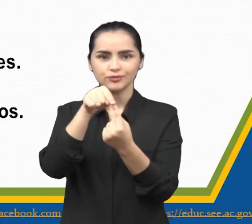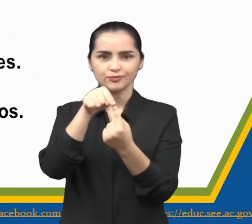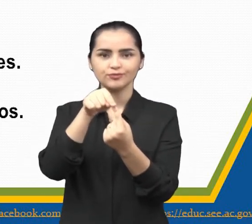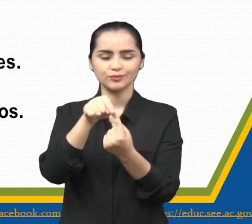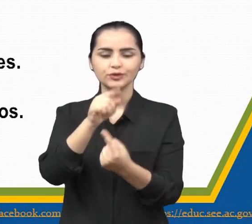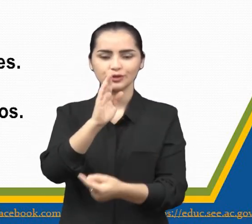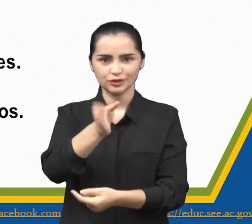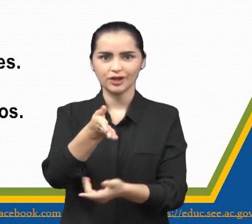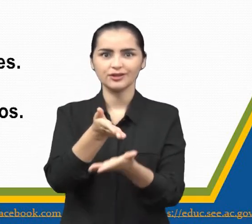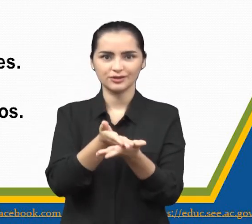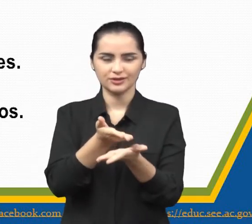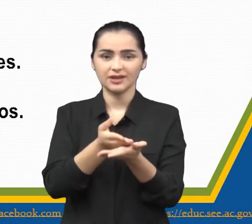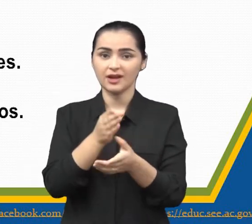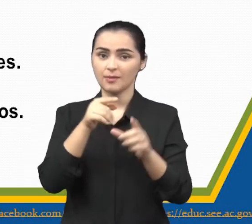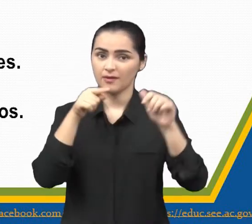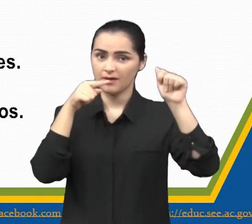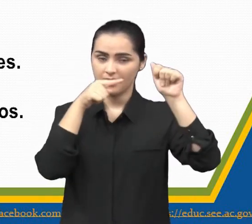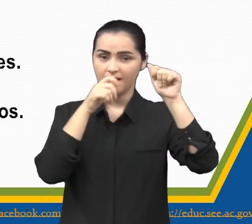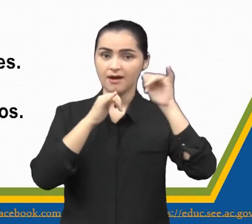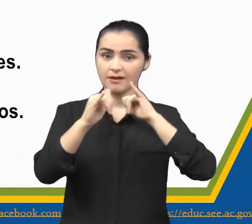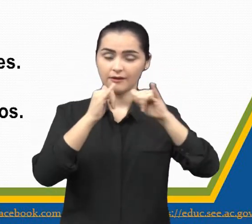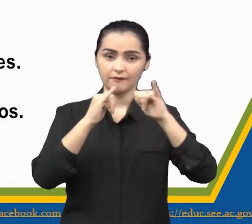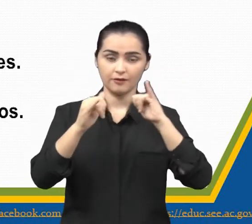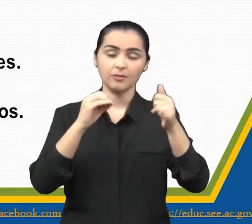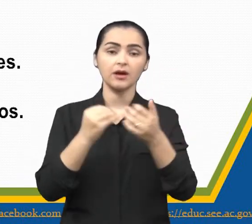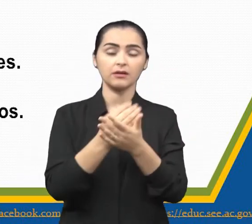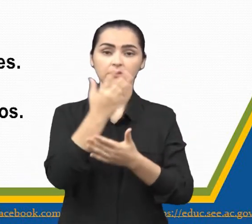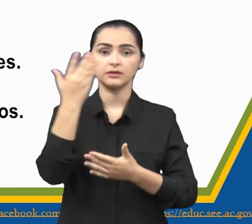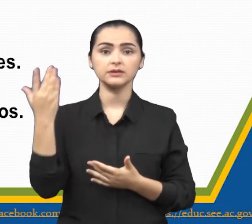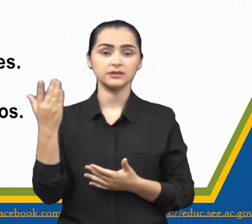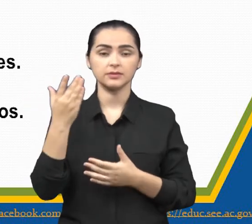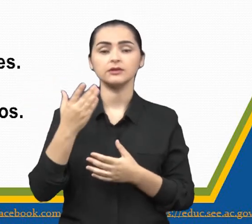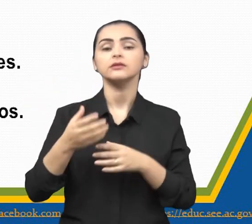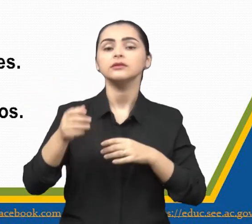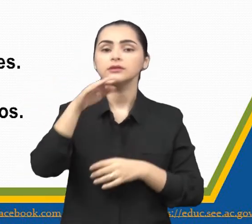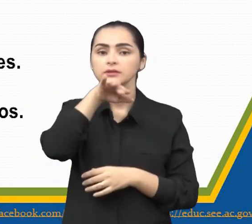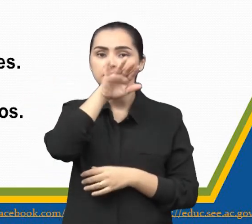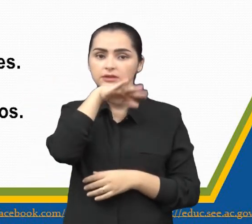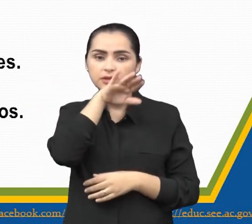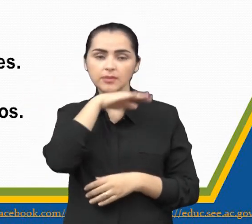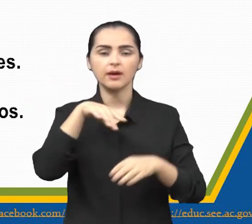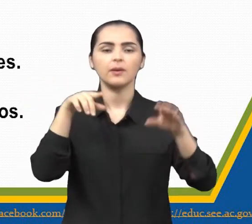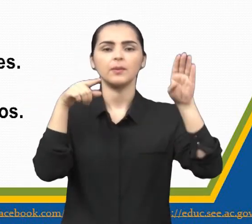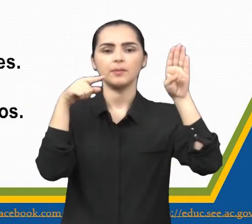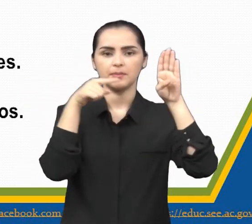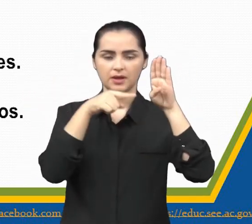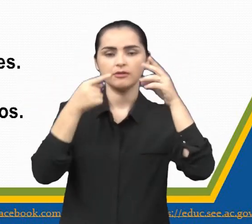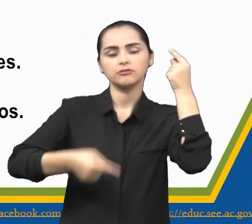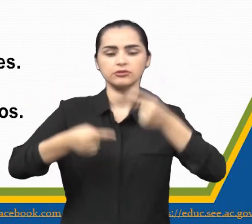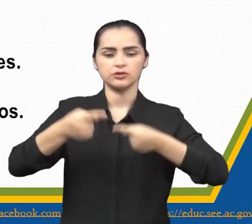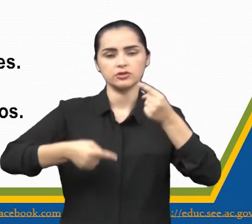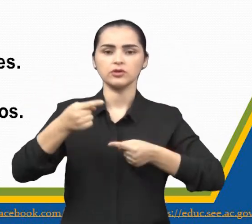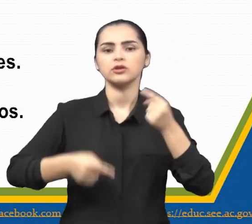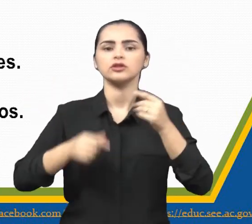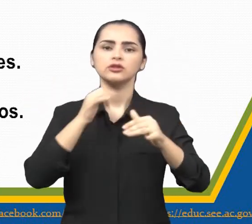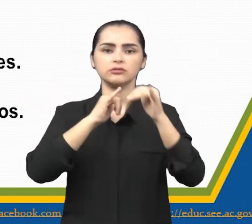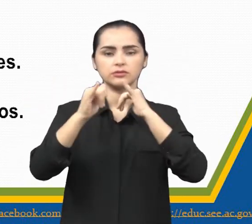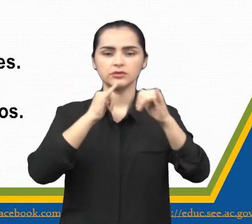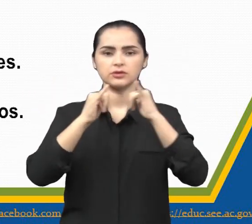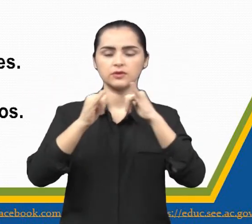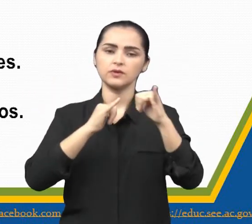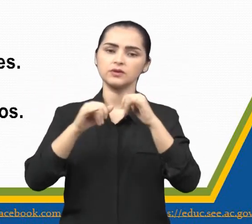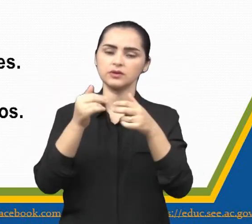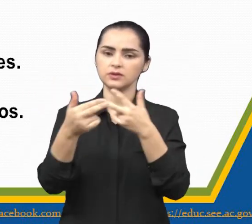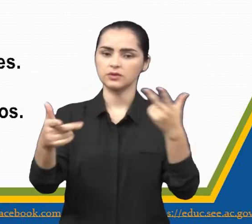vimos. Letra A. Informar sobre acontecimentos dos animais. B. Debater sobre notícias do reino